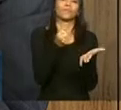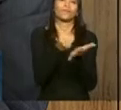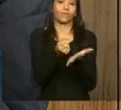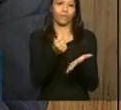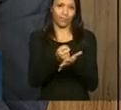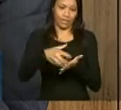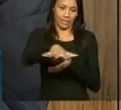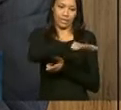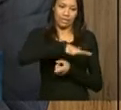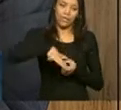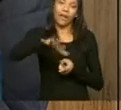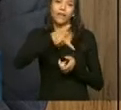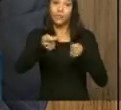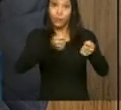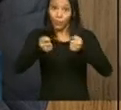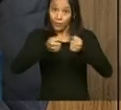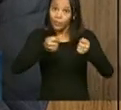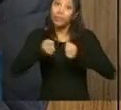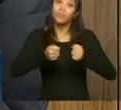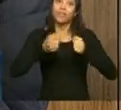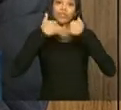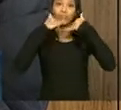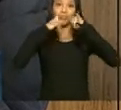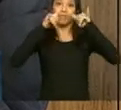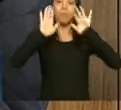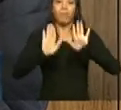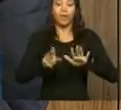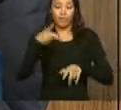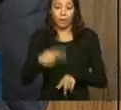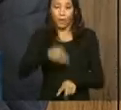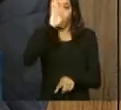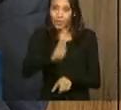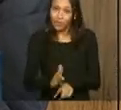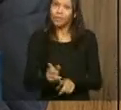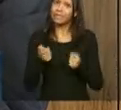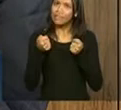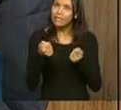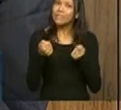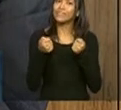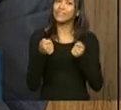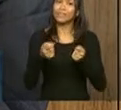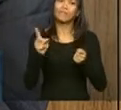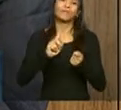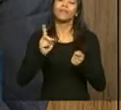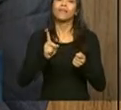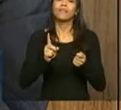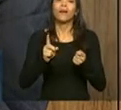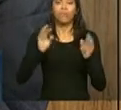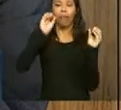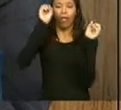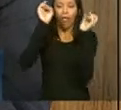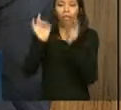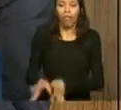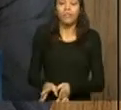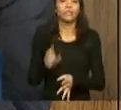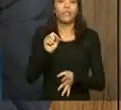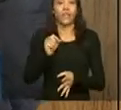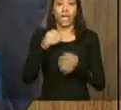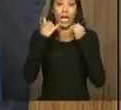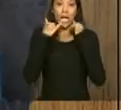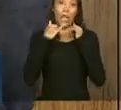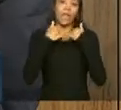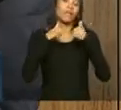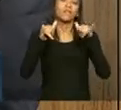situação na área de eficiência energética. O Brasil tem insistido para que não se abandone a discussão de energia renovável, não haverá, nessa